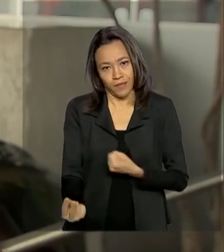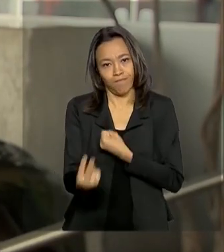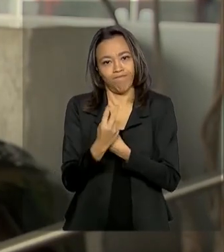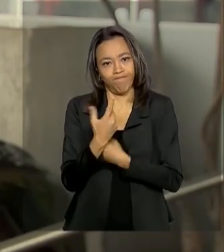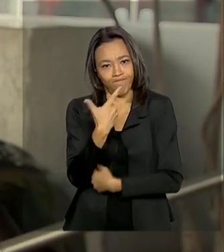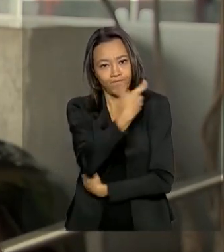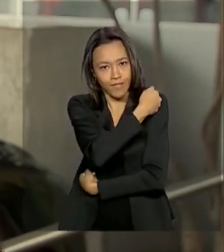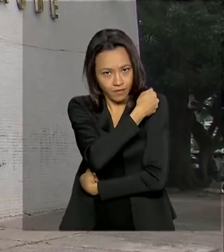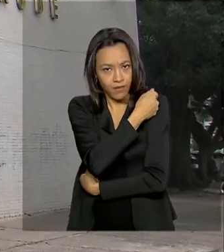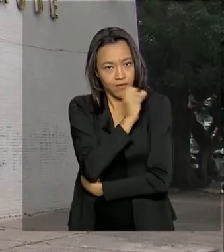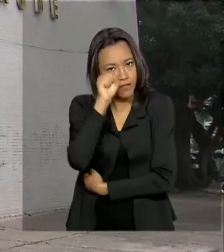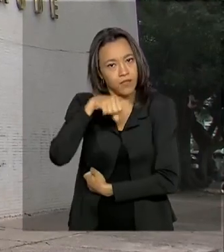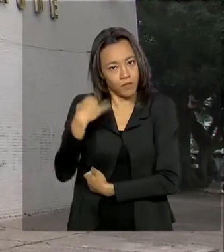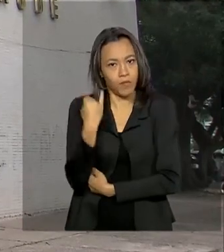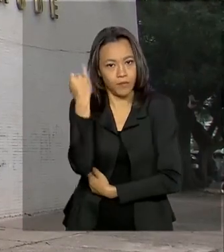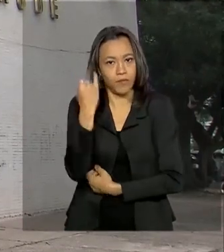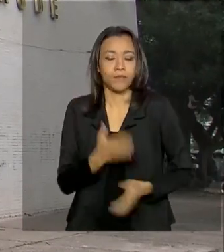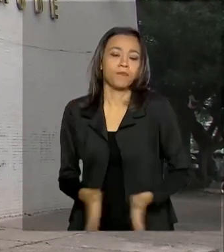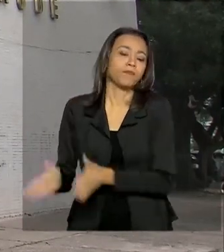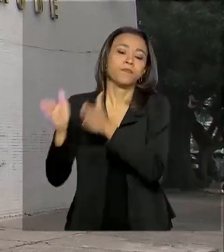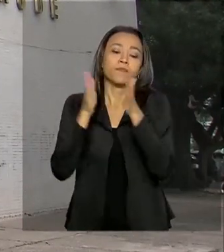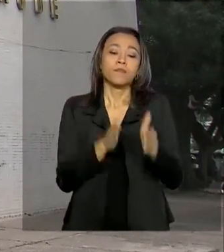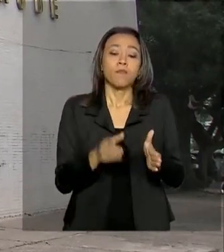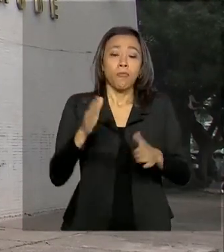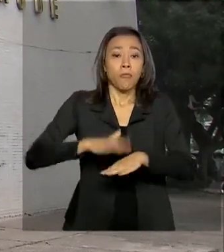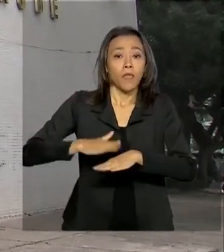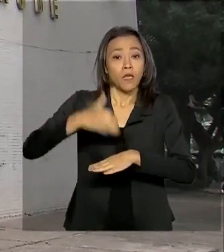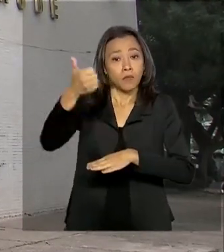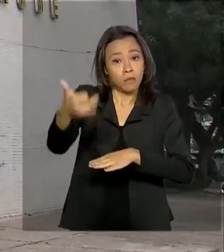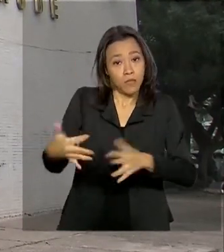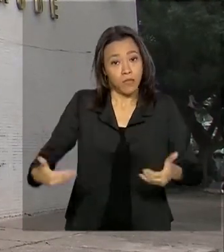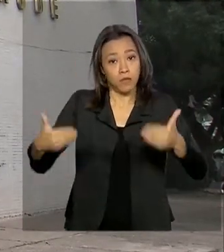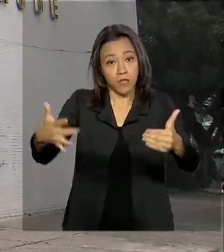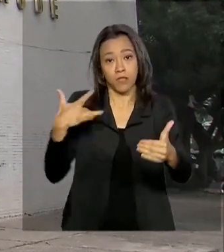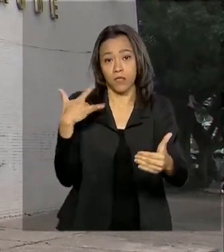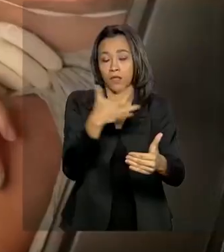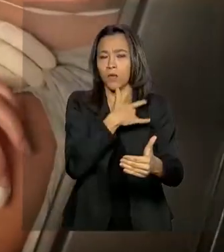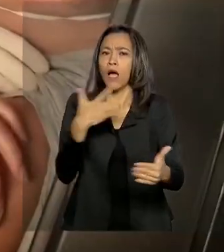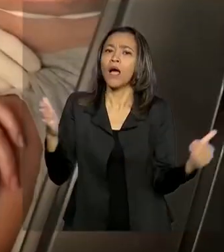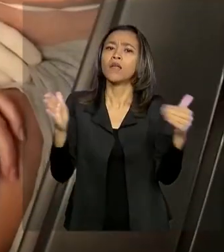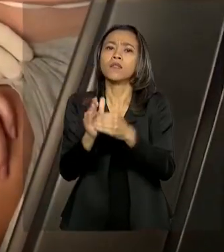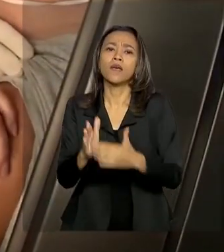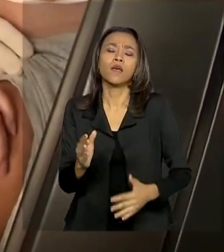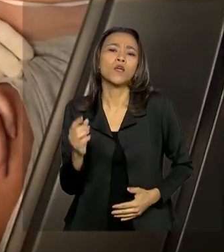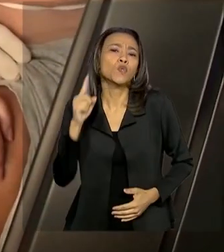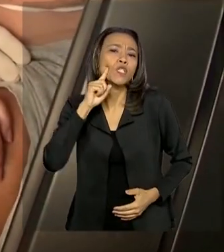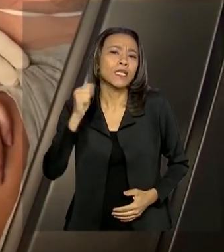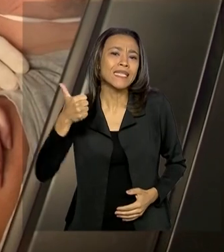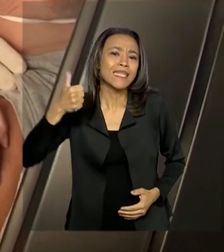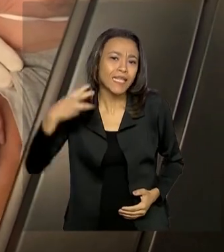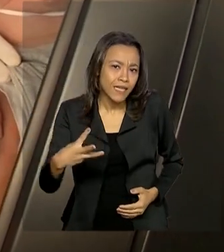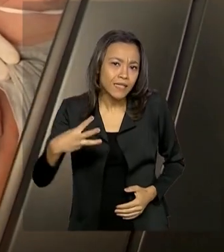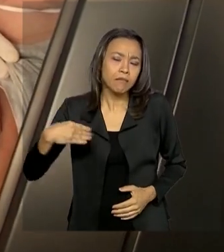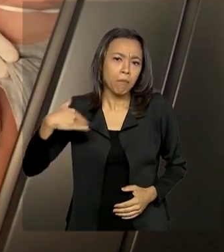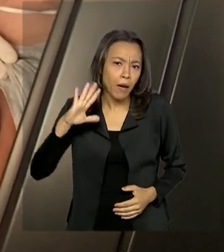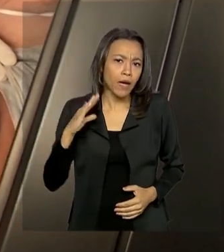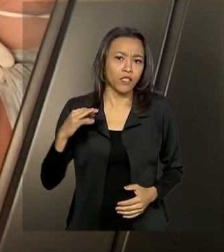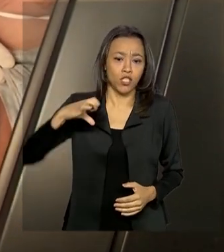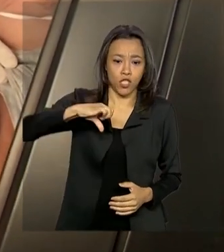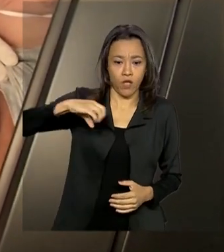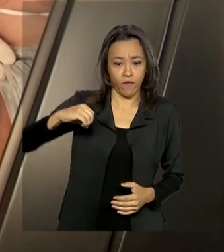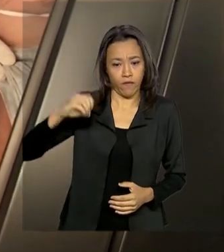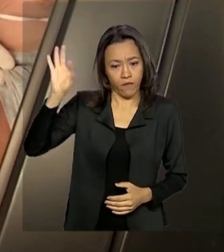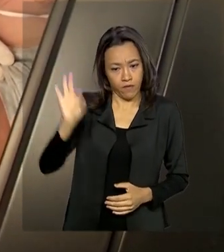Eu acho importante, sim. Segundo o Ministério da Saúde, até o último dia 13, mais de 90% dos